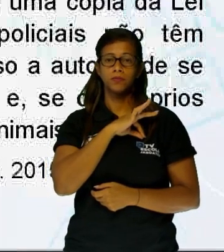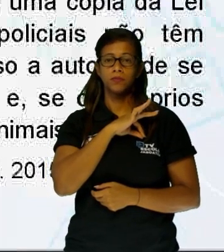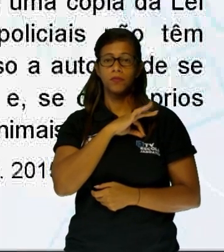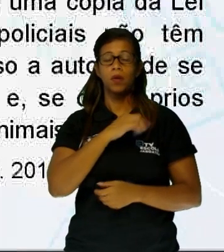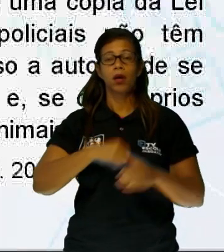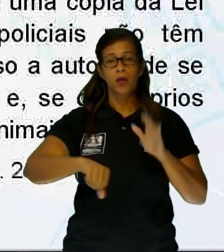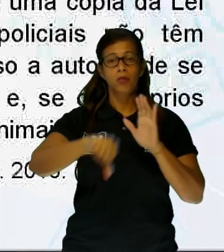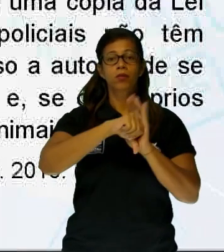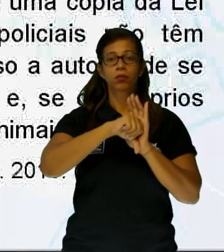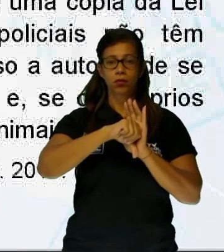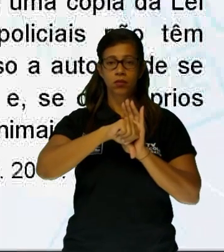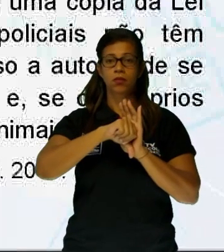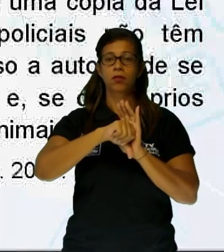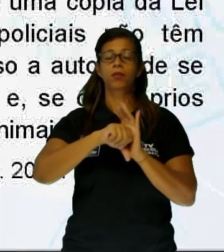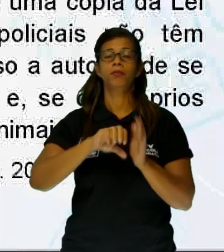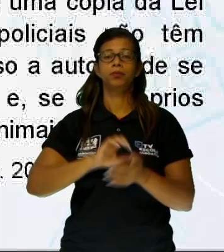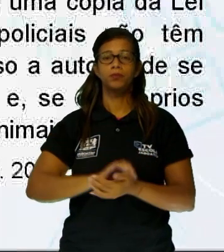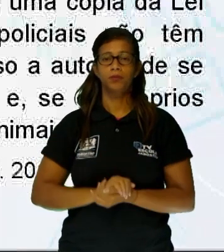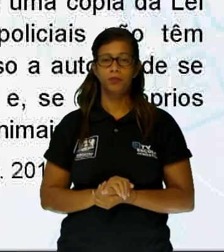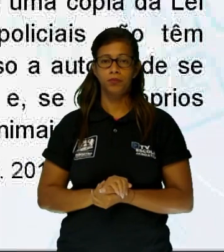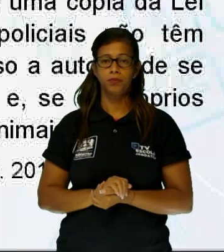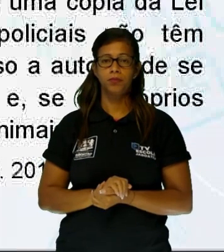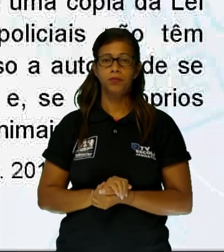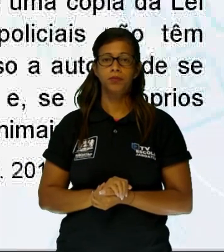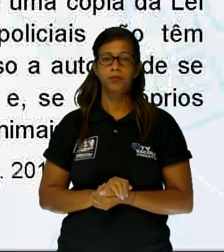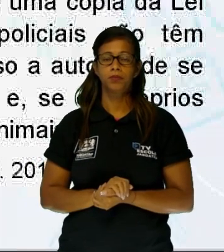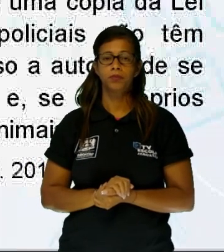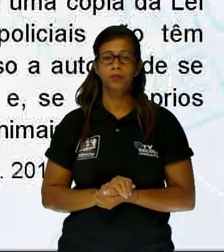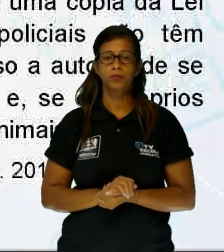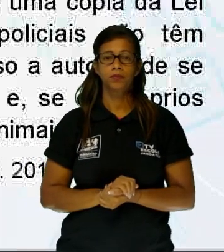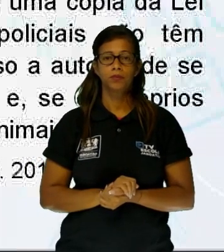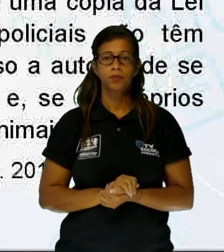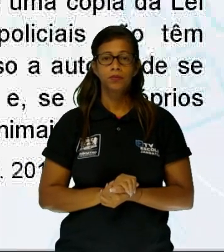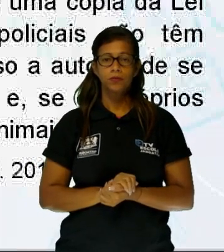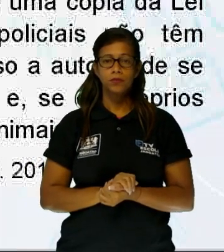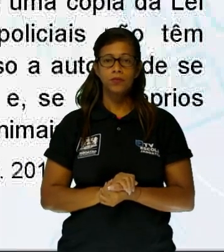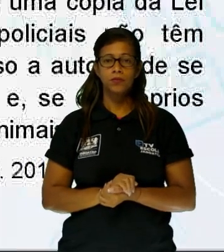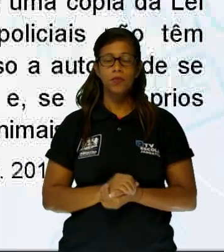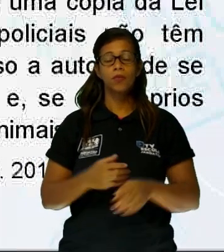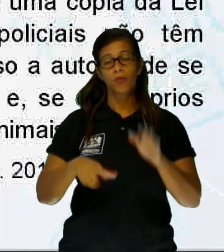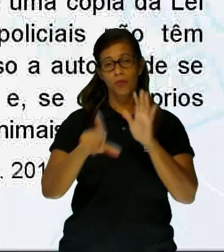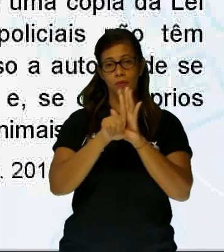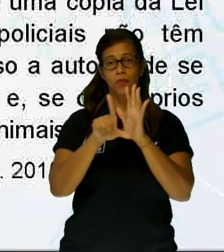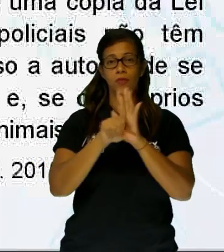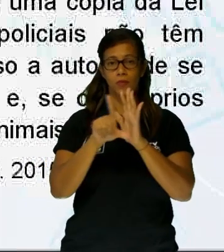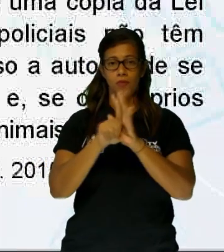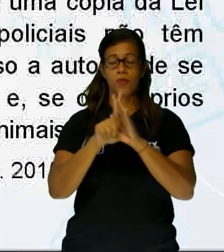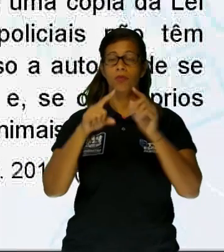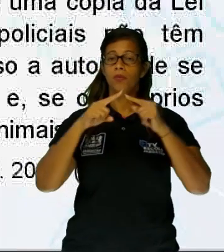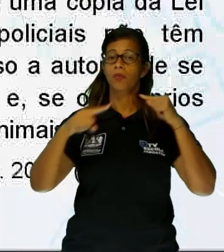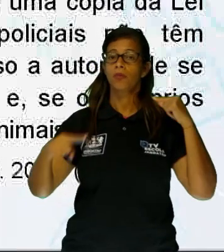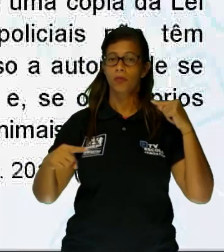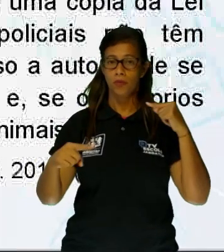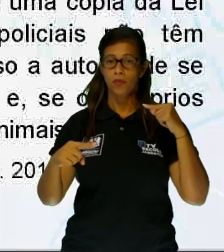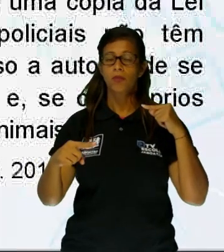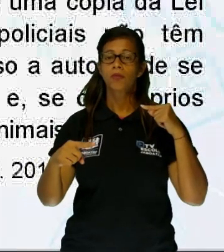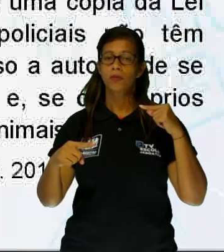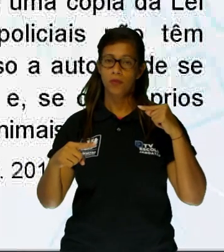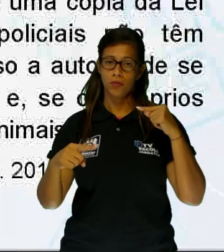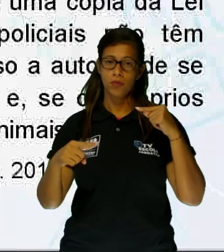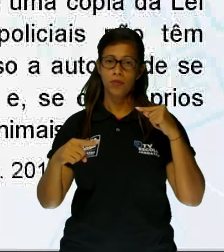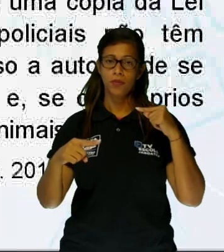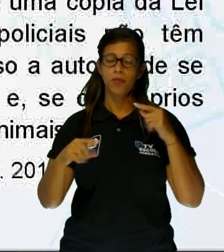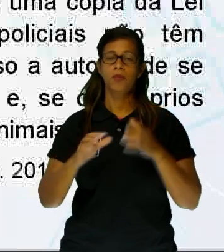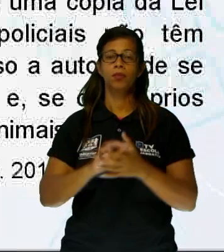A denúncia de maus-tratos é legitimada pelo artigo 32 da Lei Federal nº 9.605, de